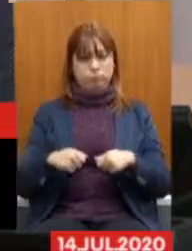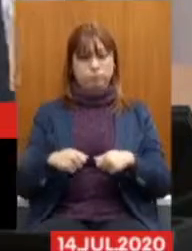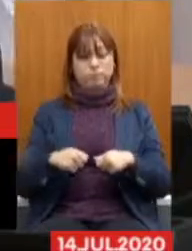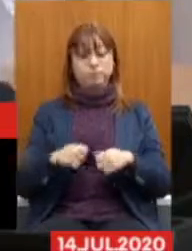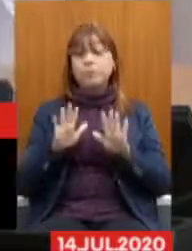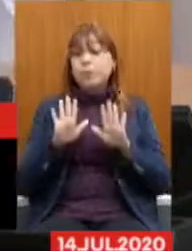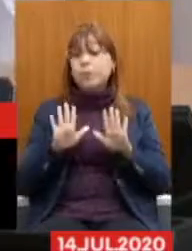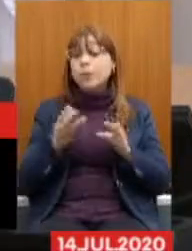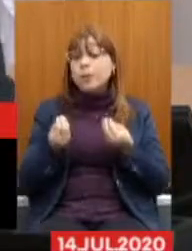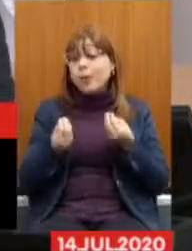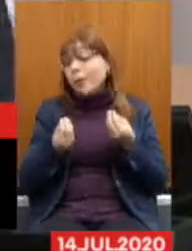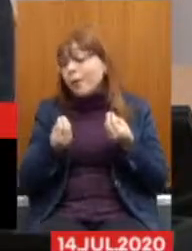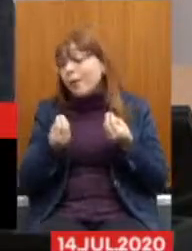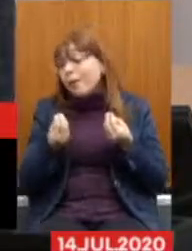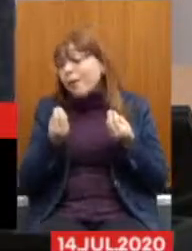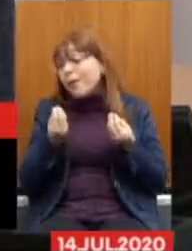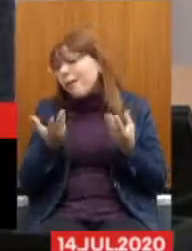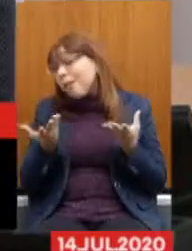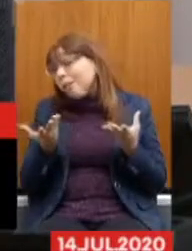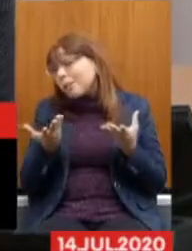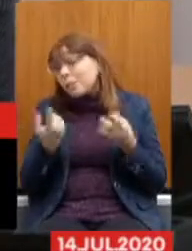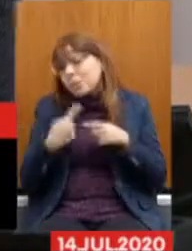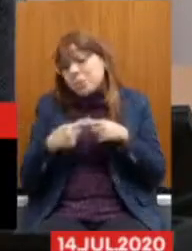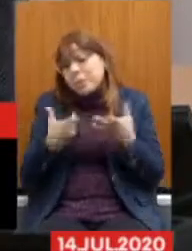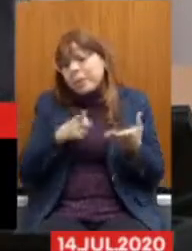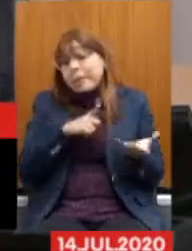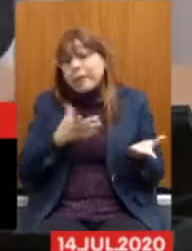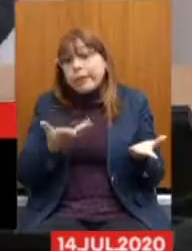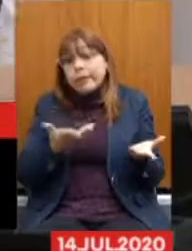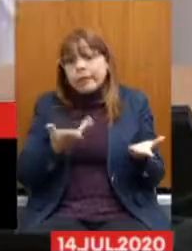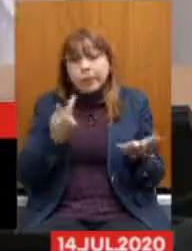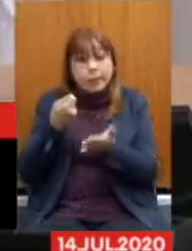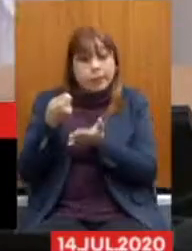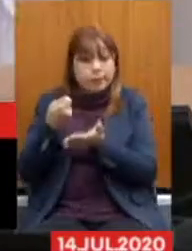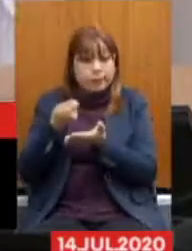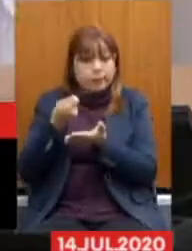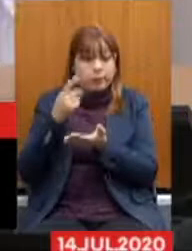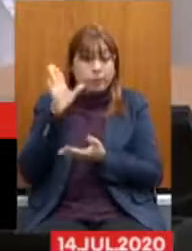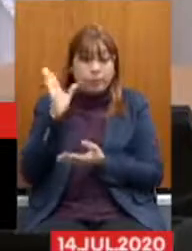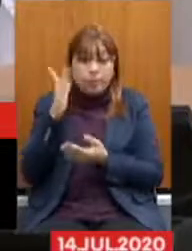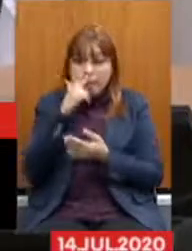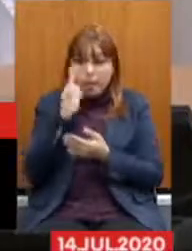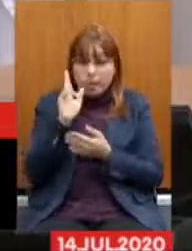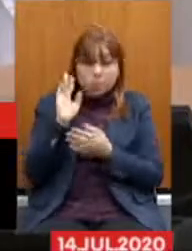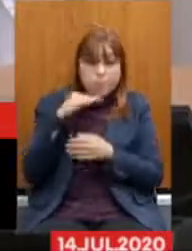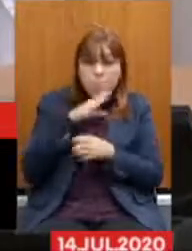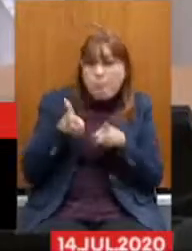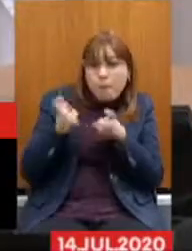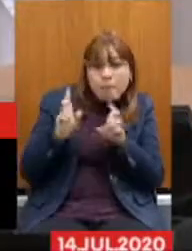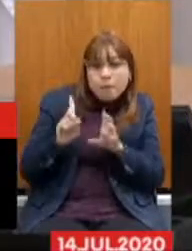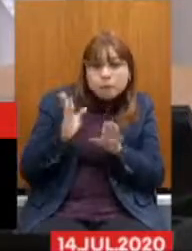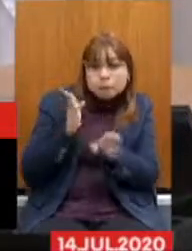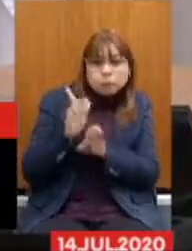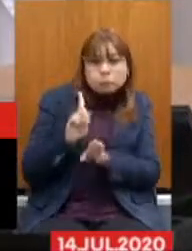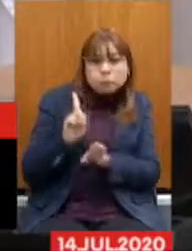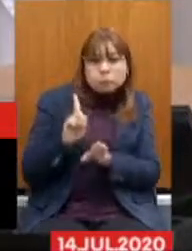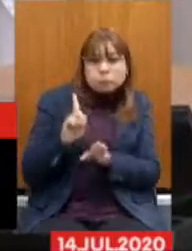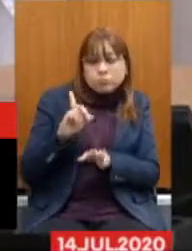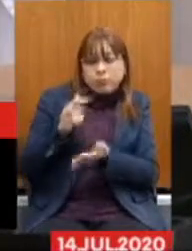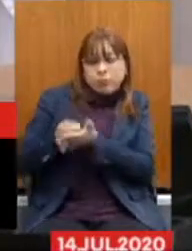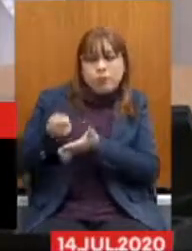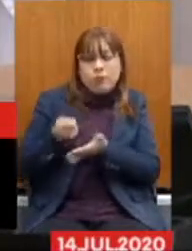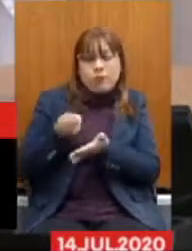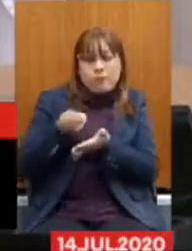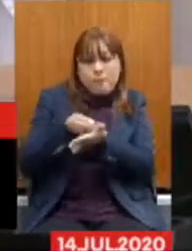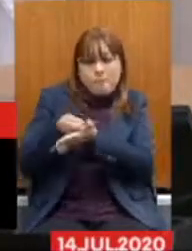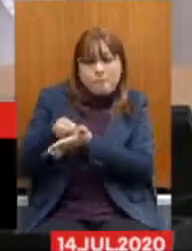Mas, como nós temos uma sonegação e um tapeamento por parte do governo e da Secretaria